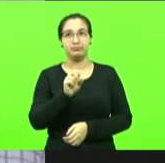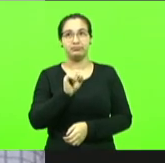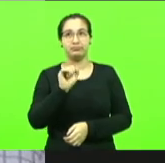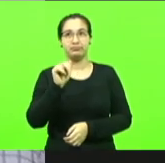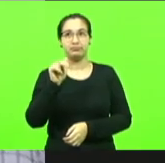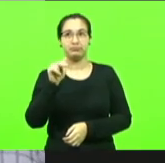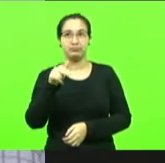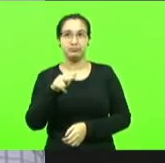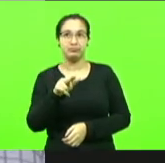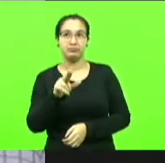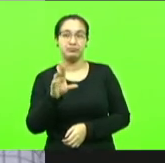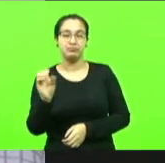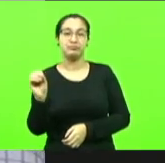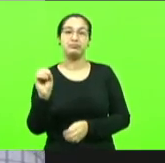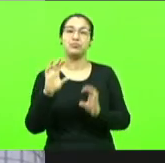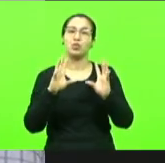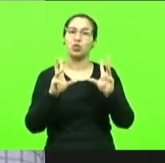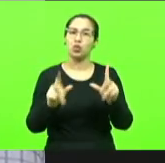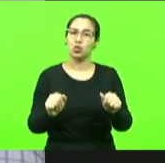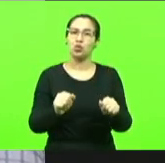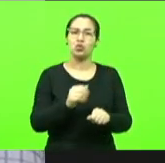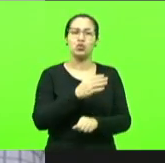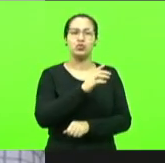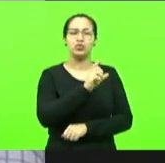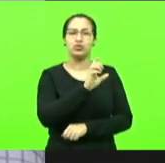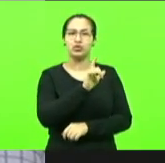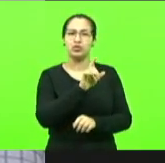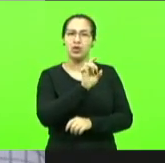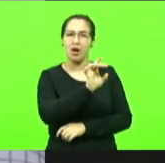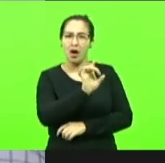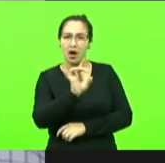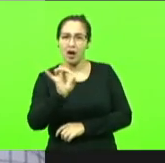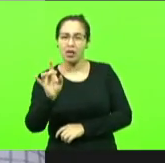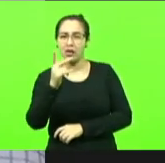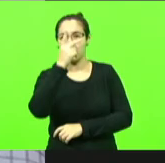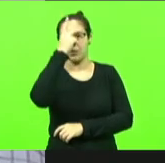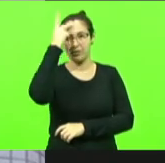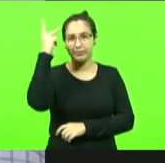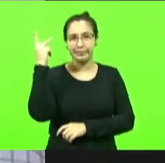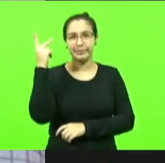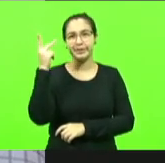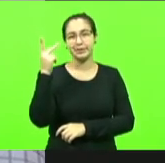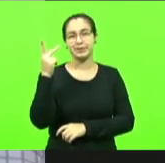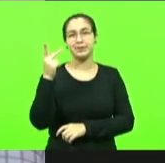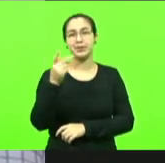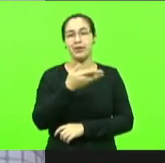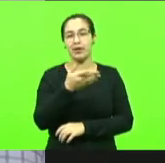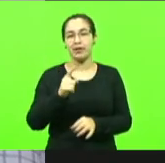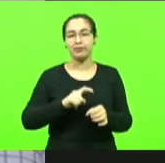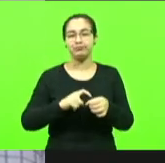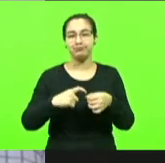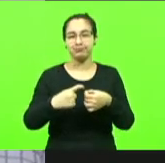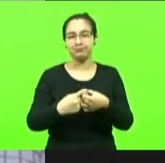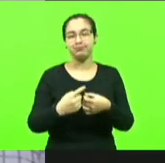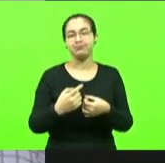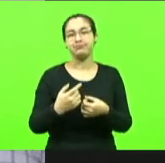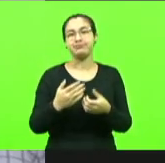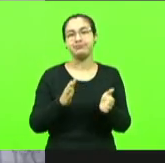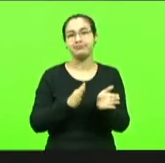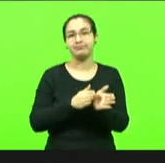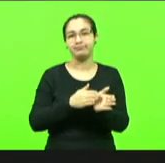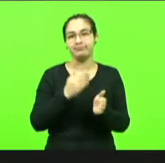Suzy a todos os dirigentes cooperativistas mas especialmente aos seus associados obrigado presidente